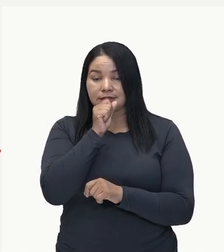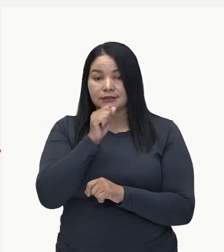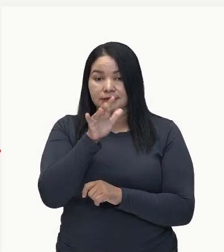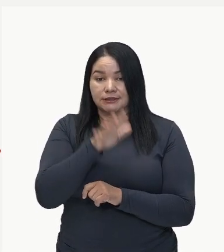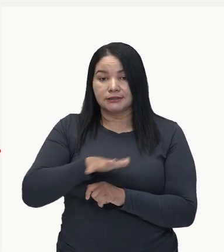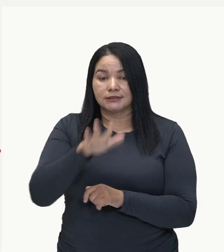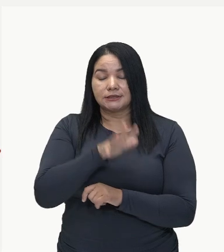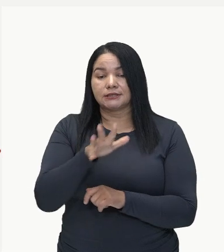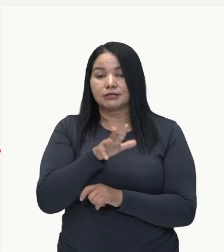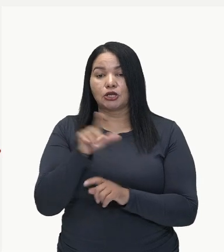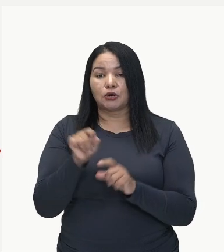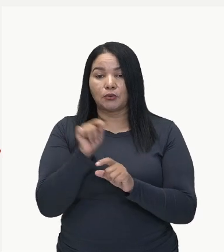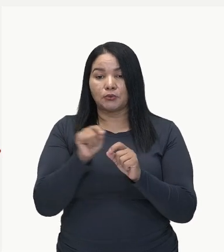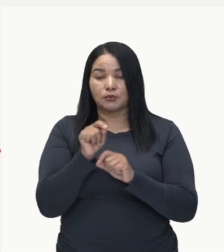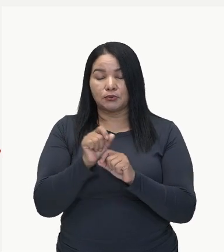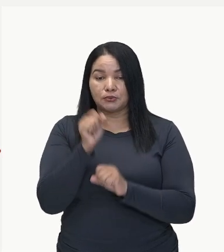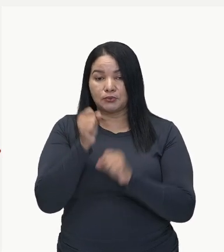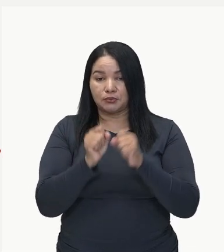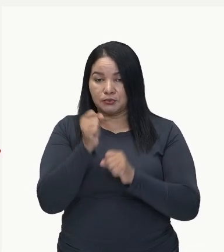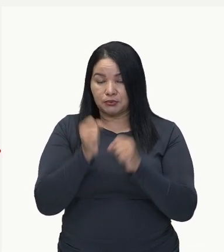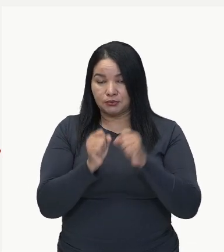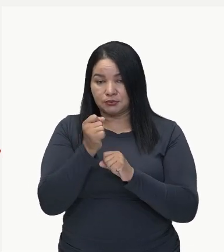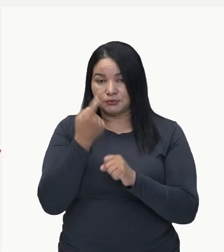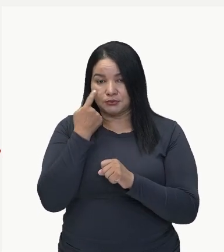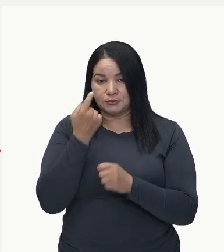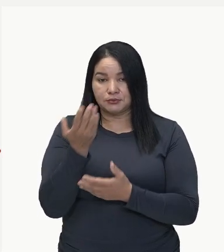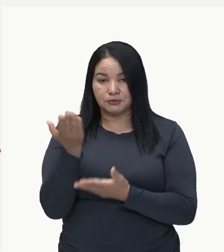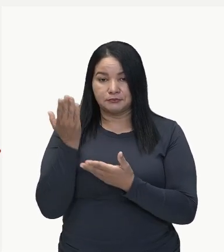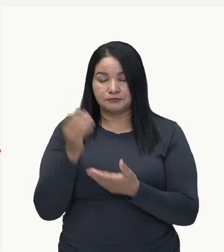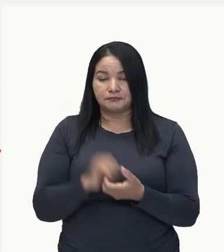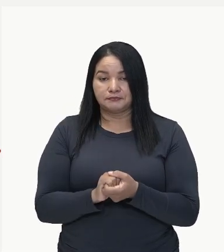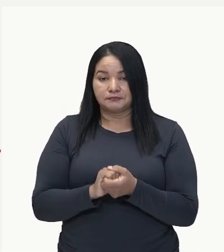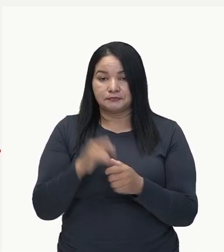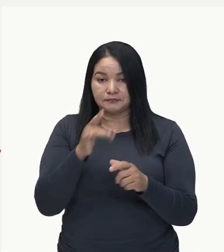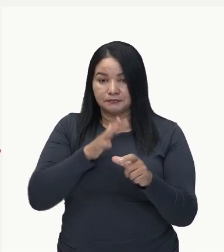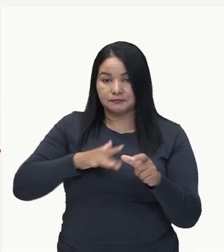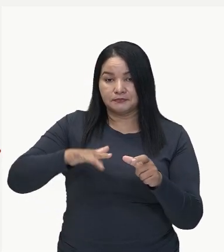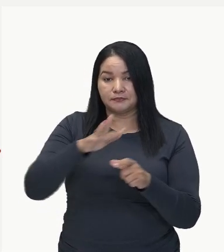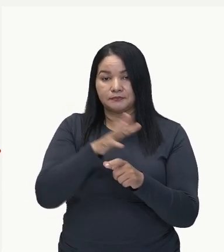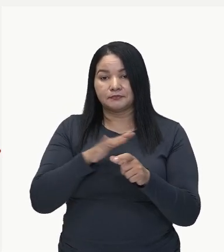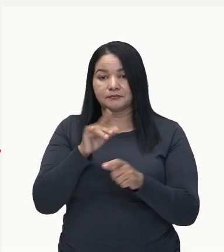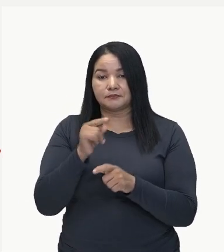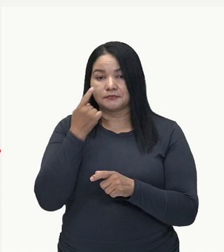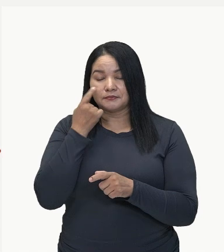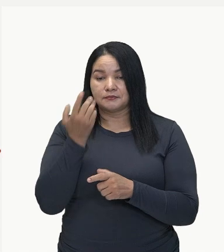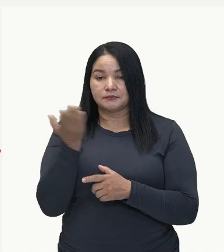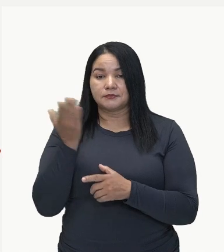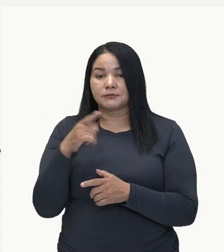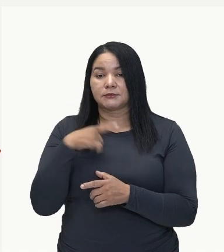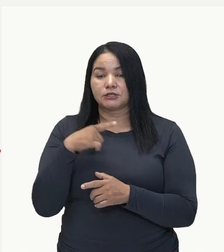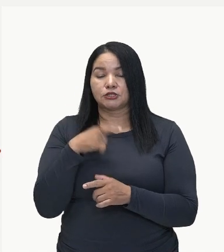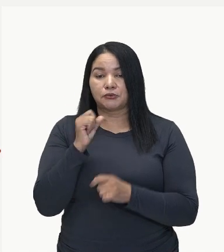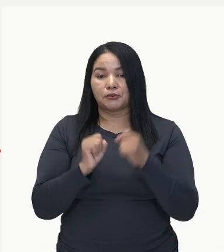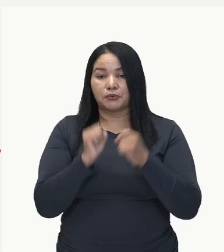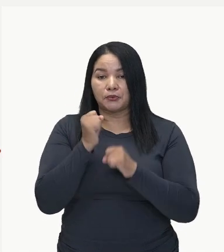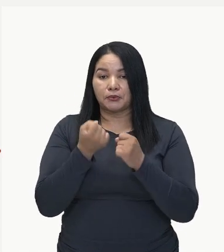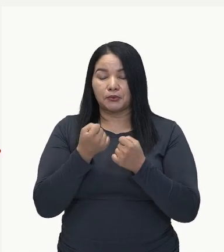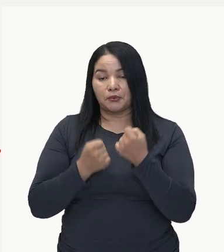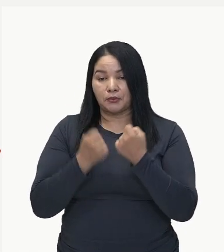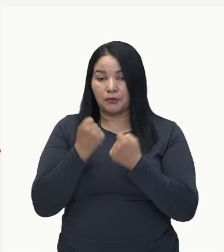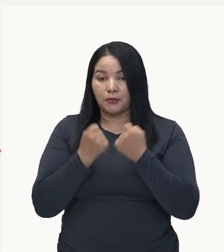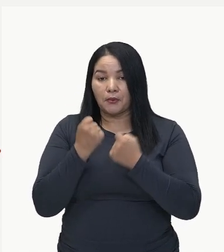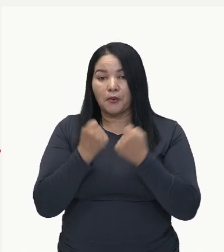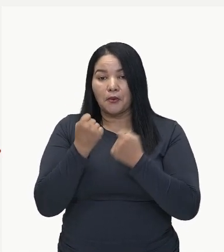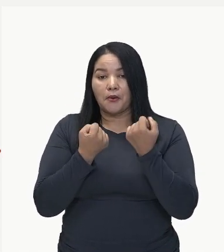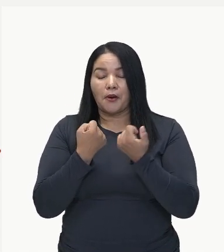de concentração industrial. Por exemplo, aqui na ilha de Hokkaido, a gente tem a indústria automobilística, a